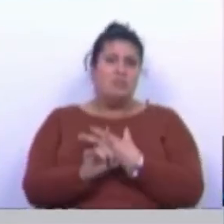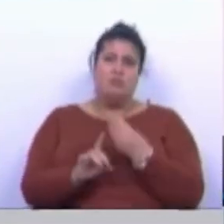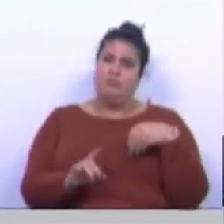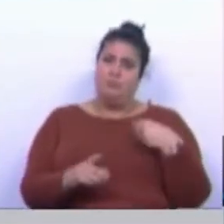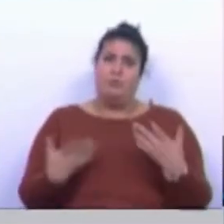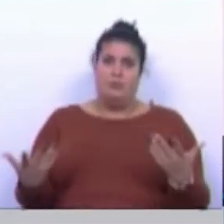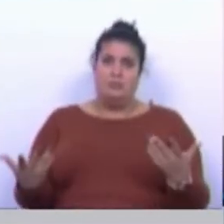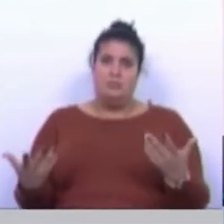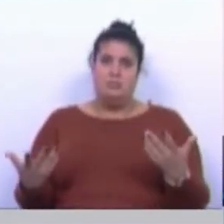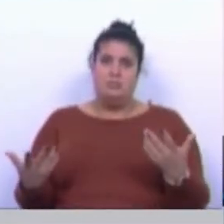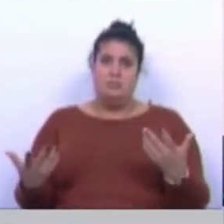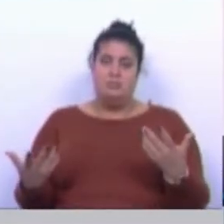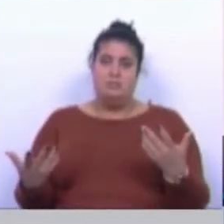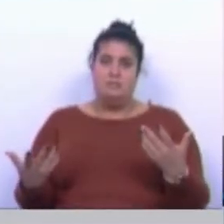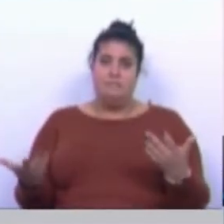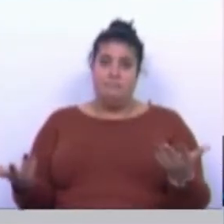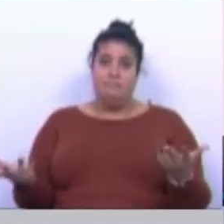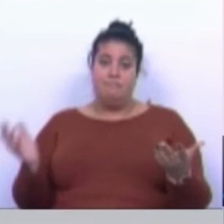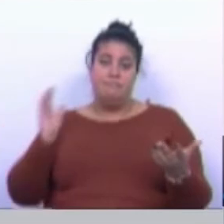preocupantes.